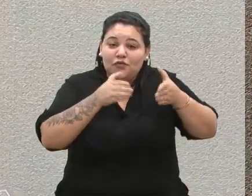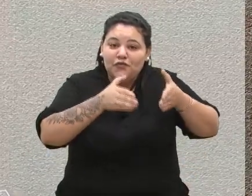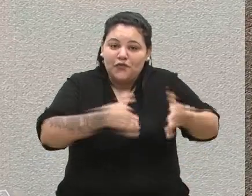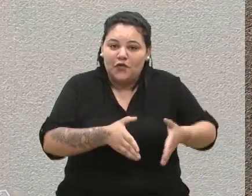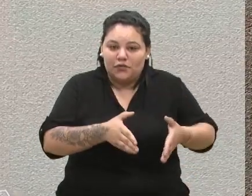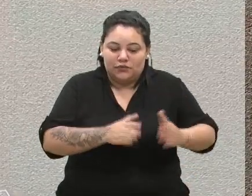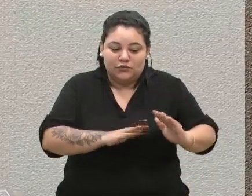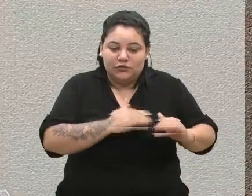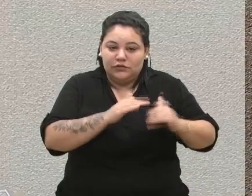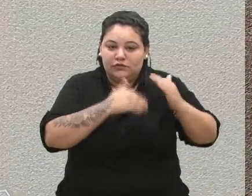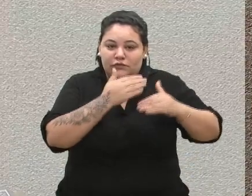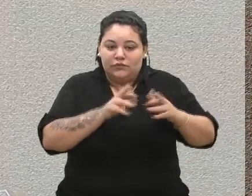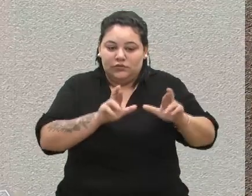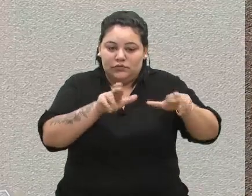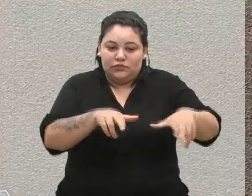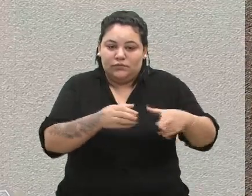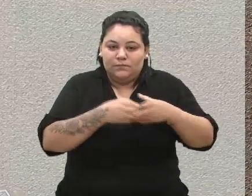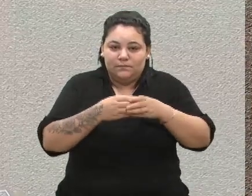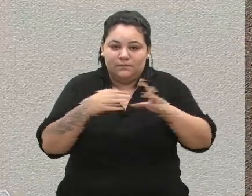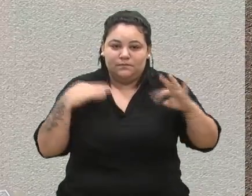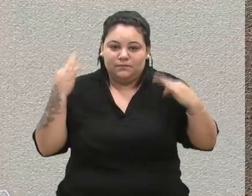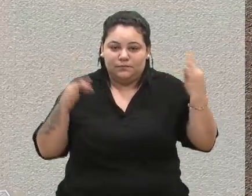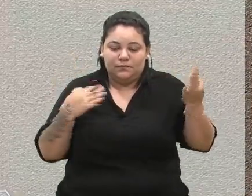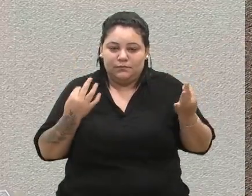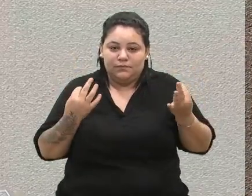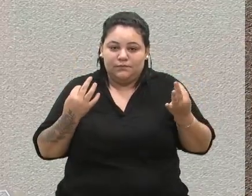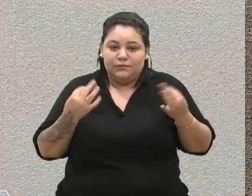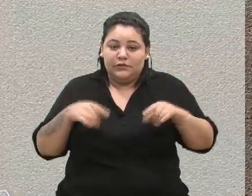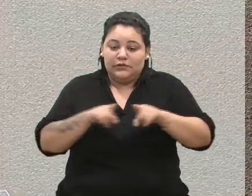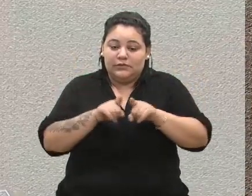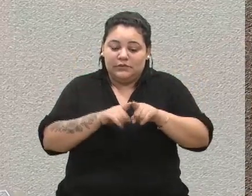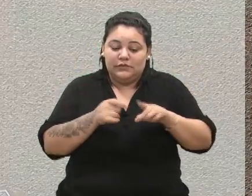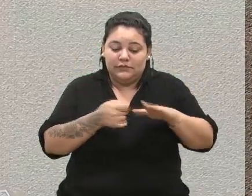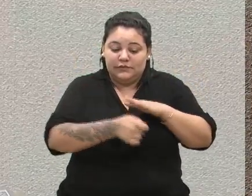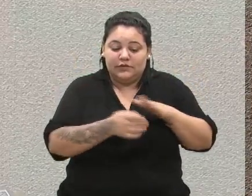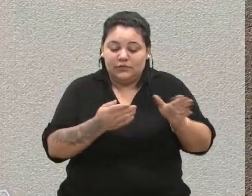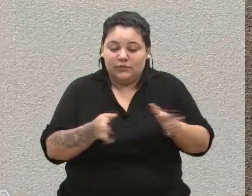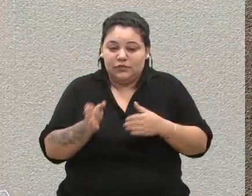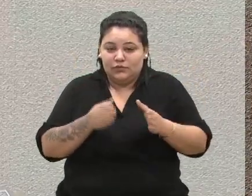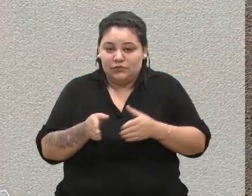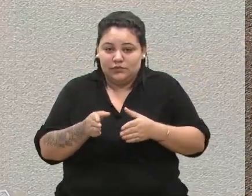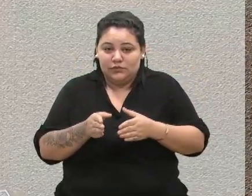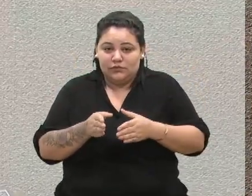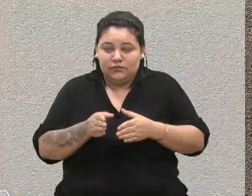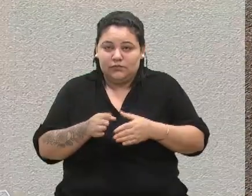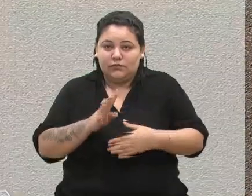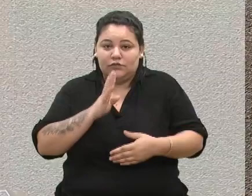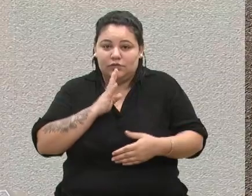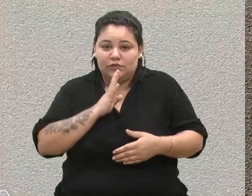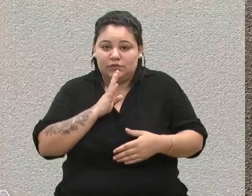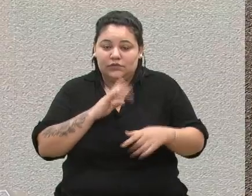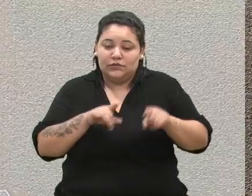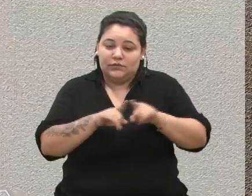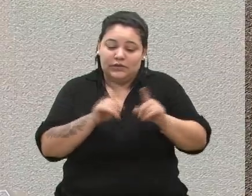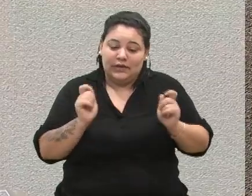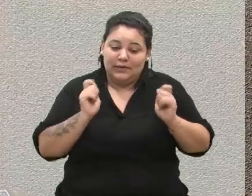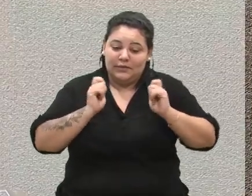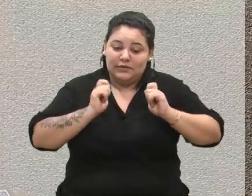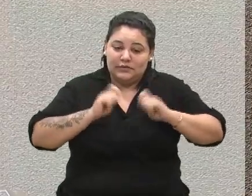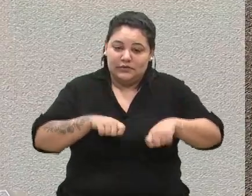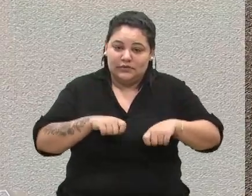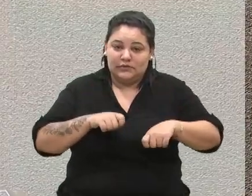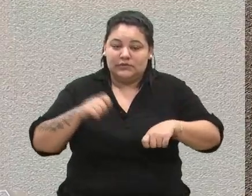desenvolvimento regional do turismo e investe na produção de conhecimentos, na capacitação científica,